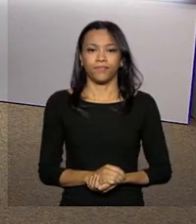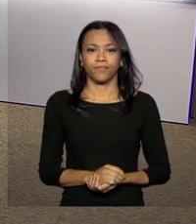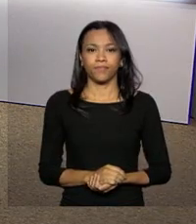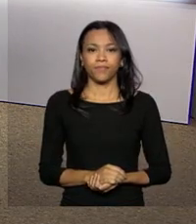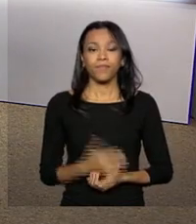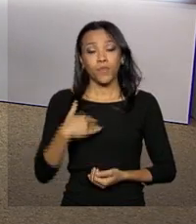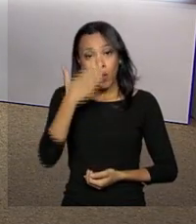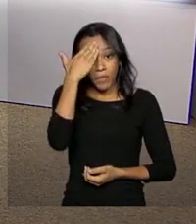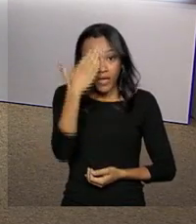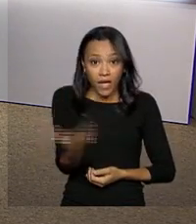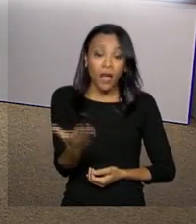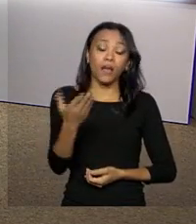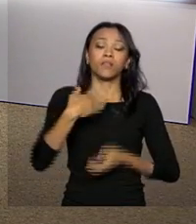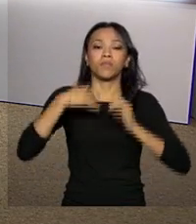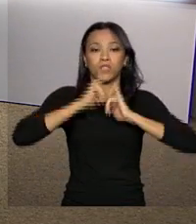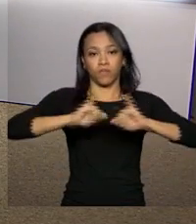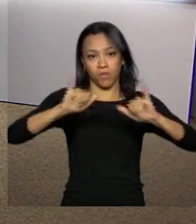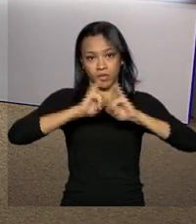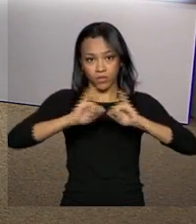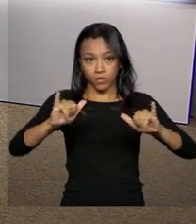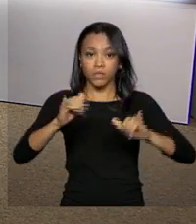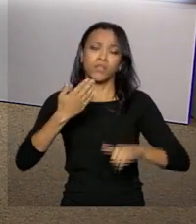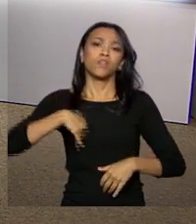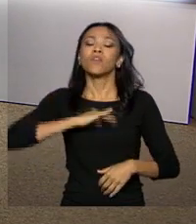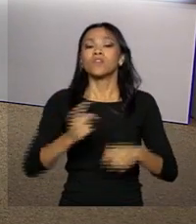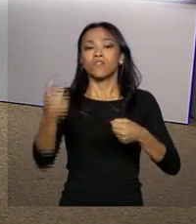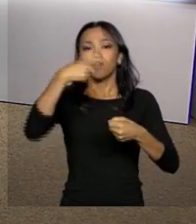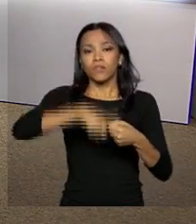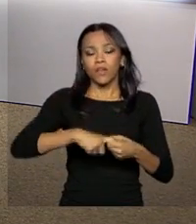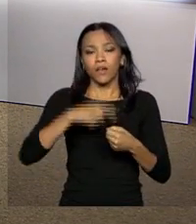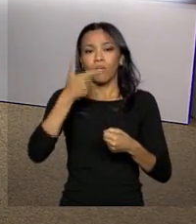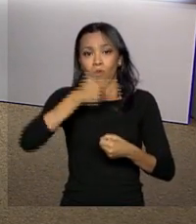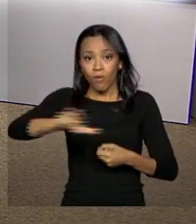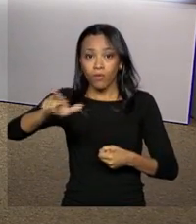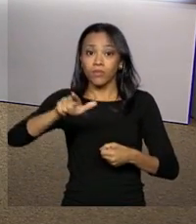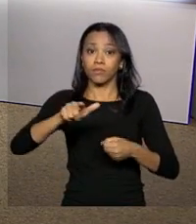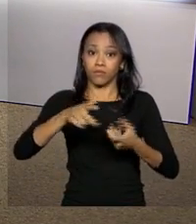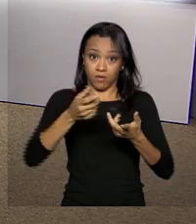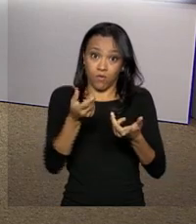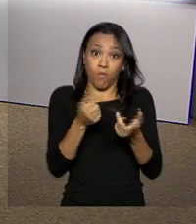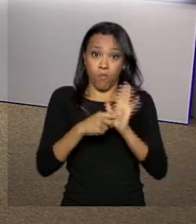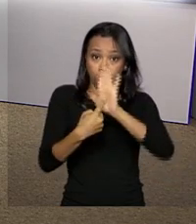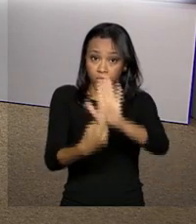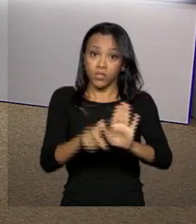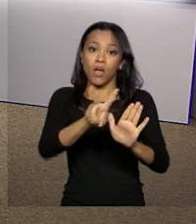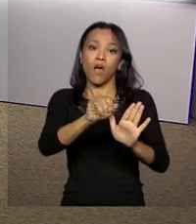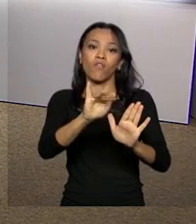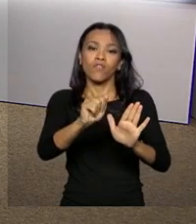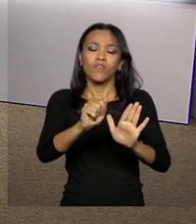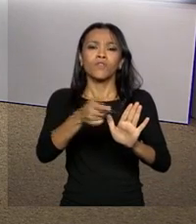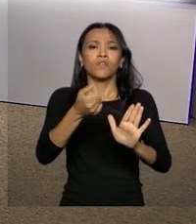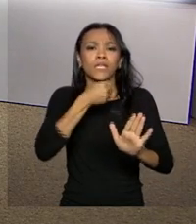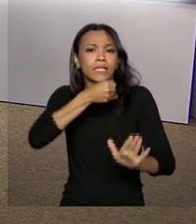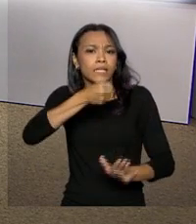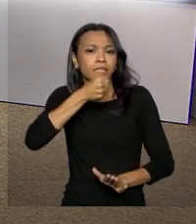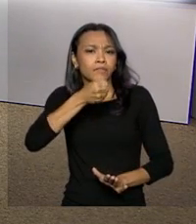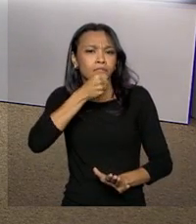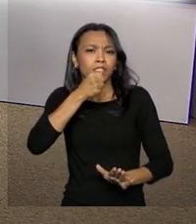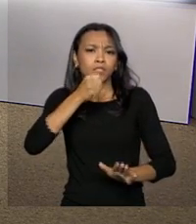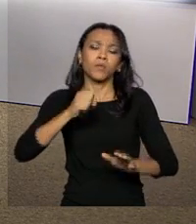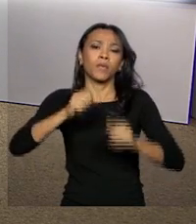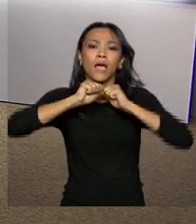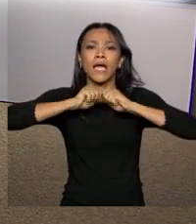Obrigada, Leandro, pelas informações. E nós podemos voltar a qualquer momento com a transmissão ao vivo da entrevista sobre a